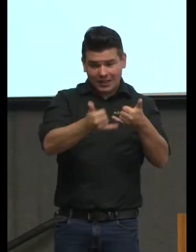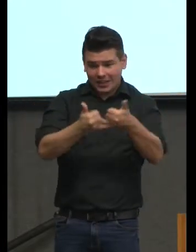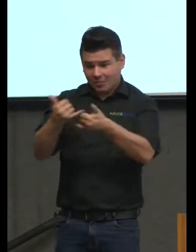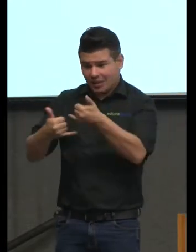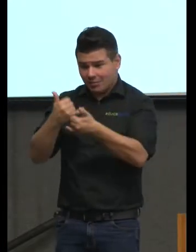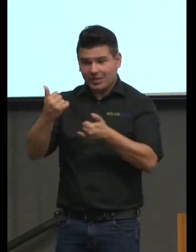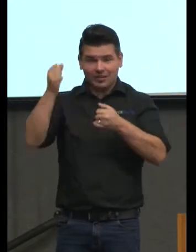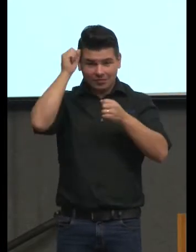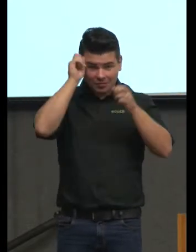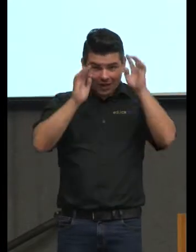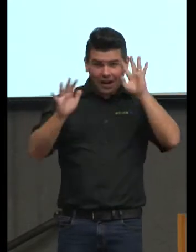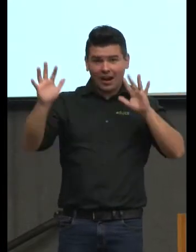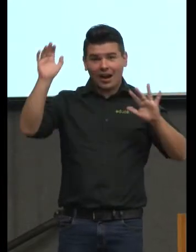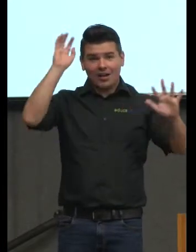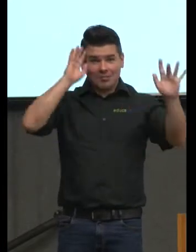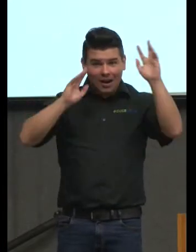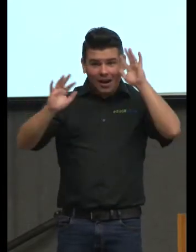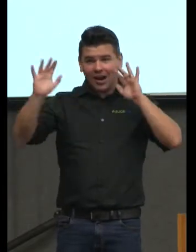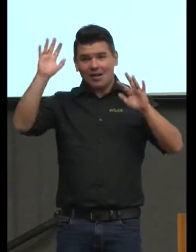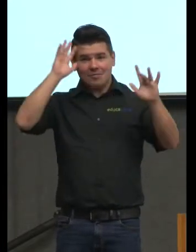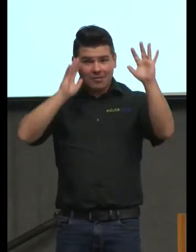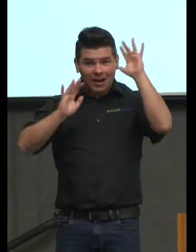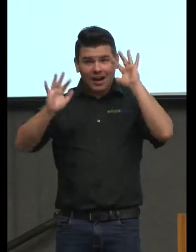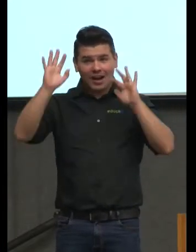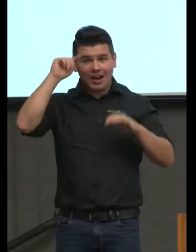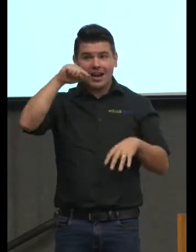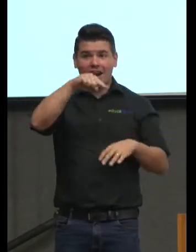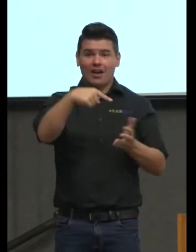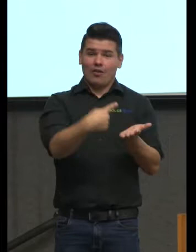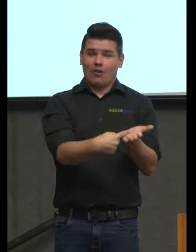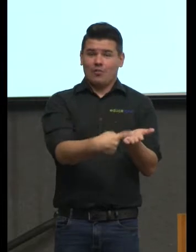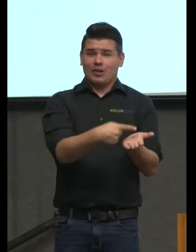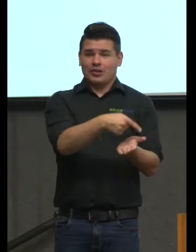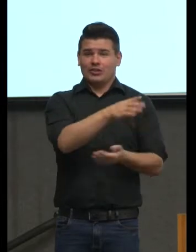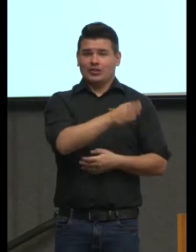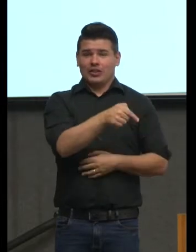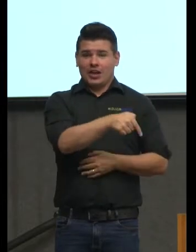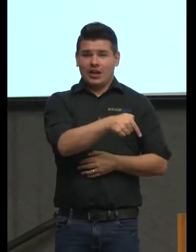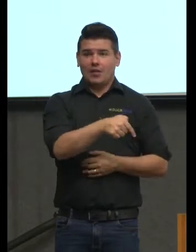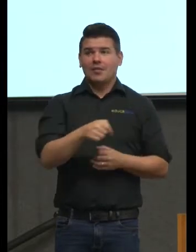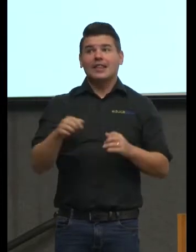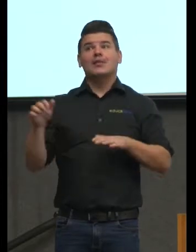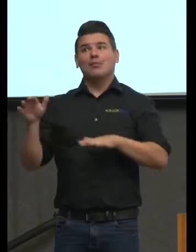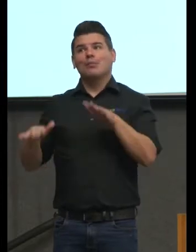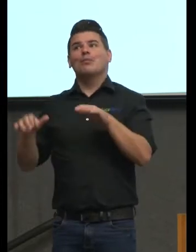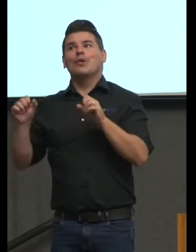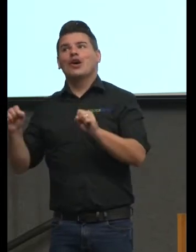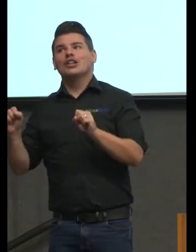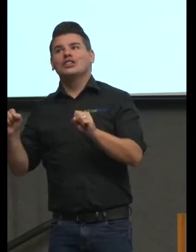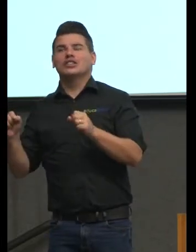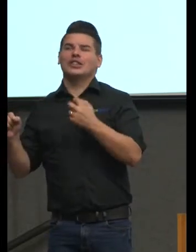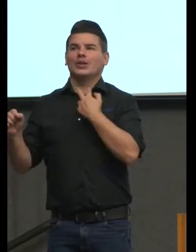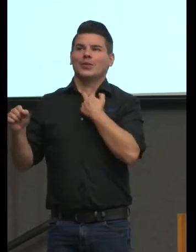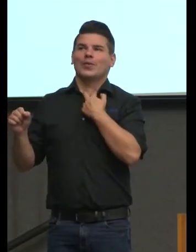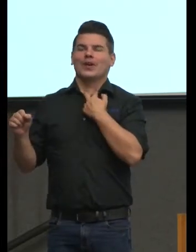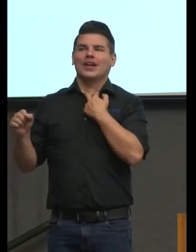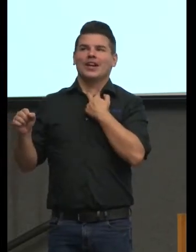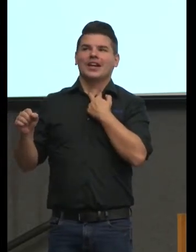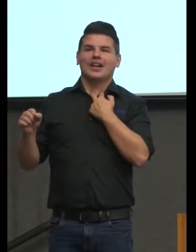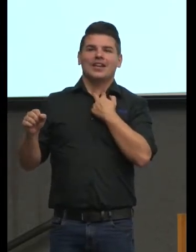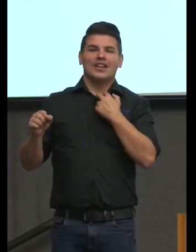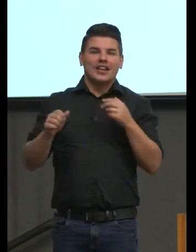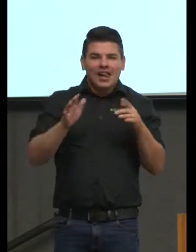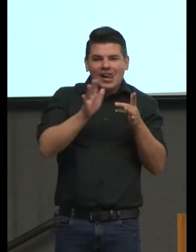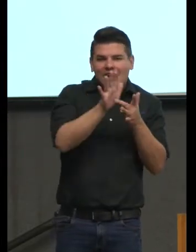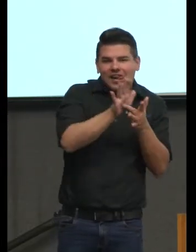por exemplo aquilo que poderia ter sido mas não é fingindo situações